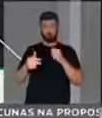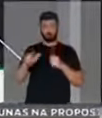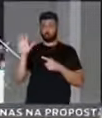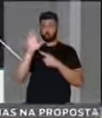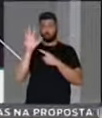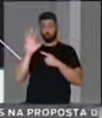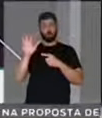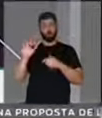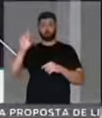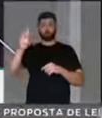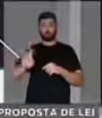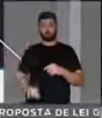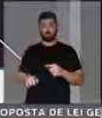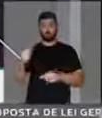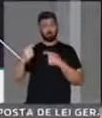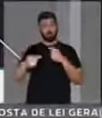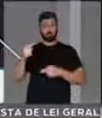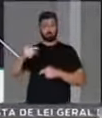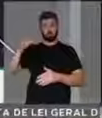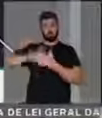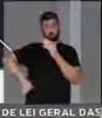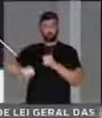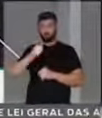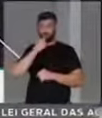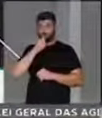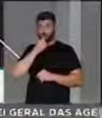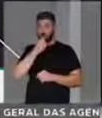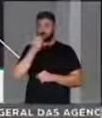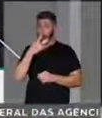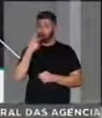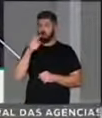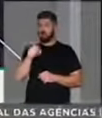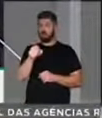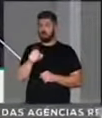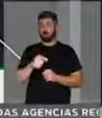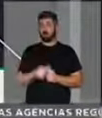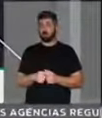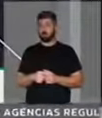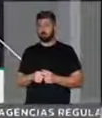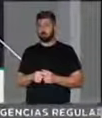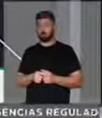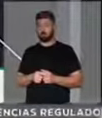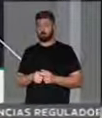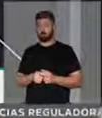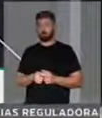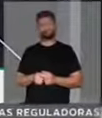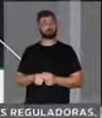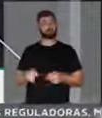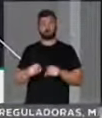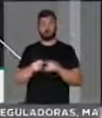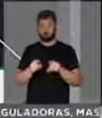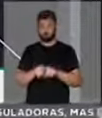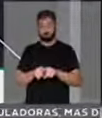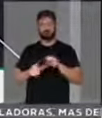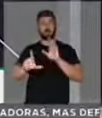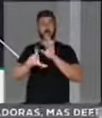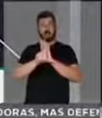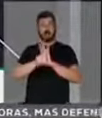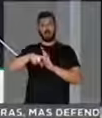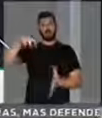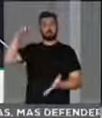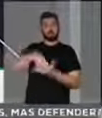com os direitos políticos cassados. É bom dizer isso. E nem a lei da